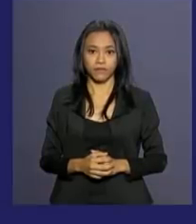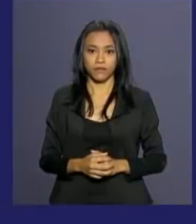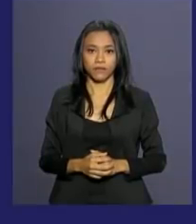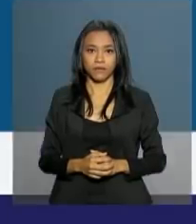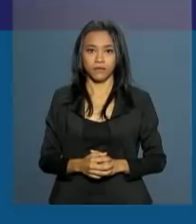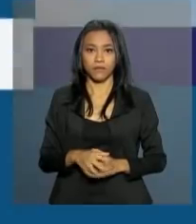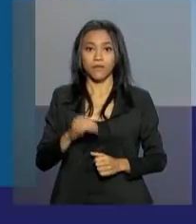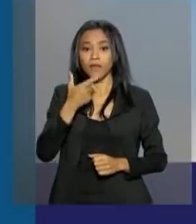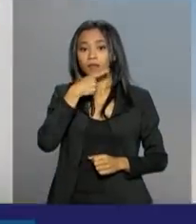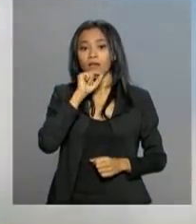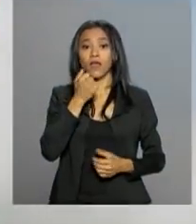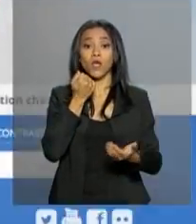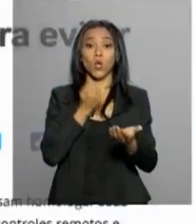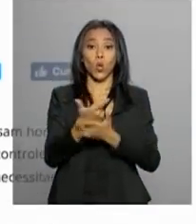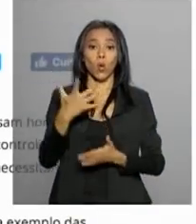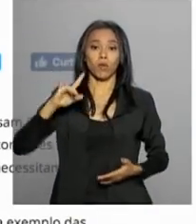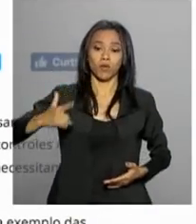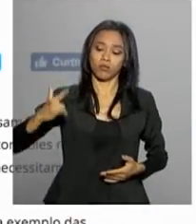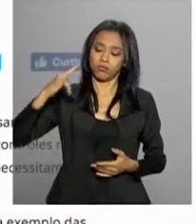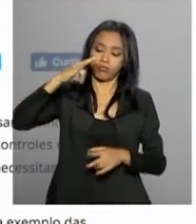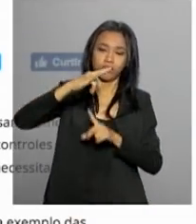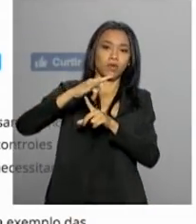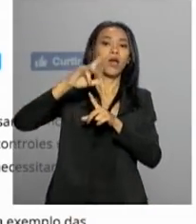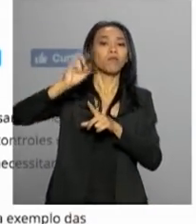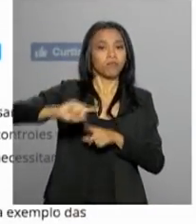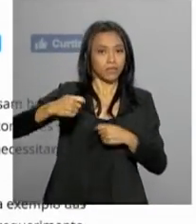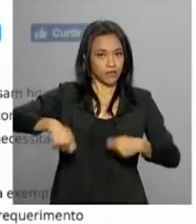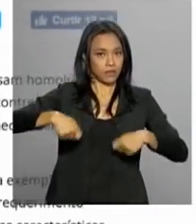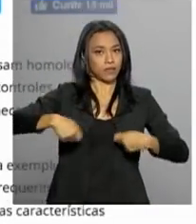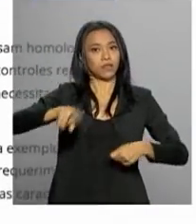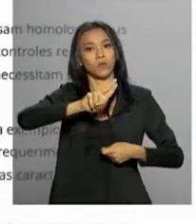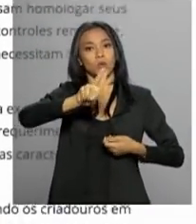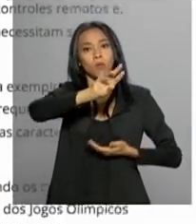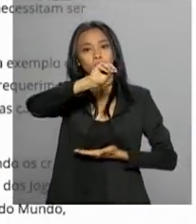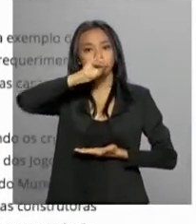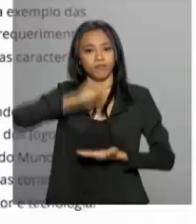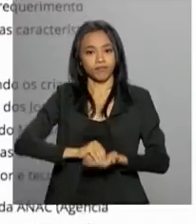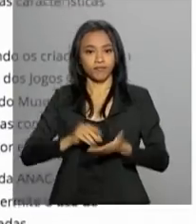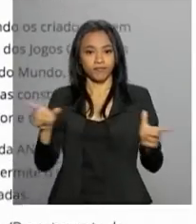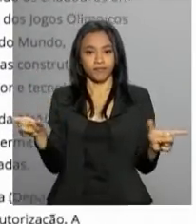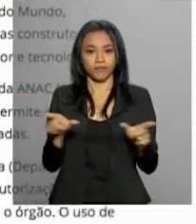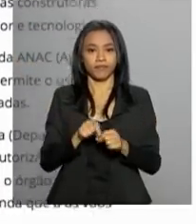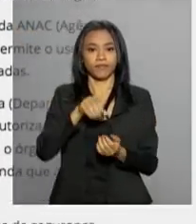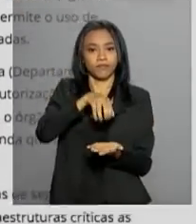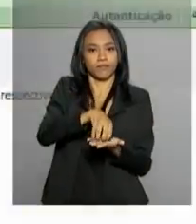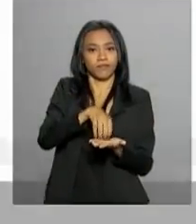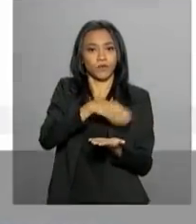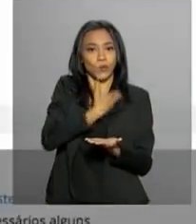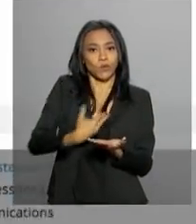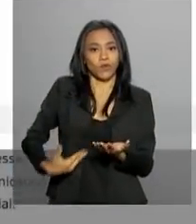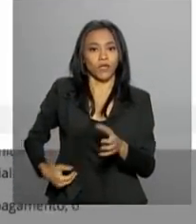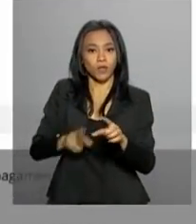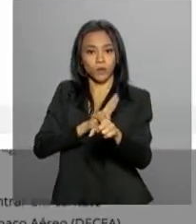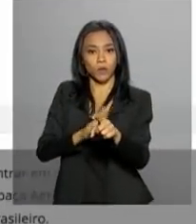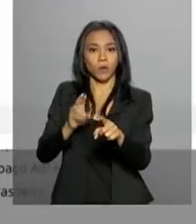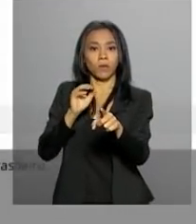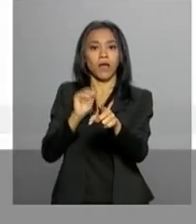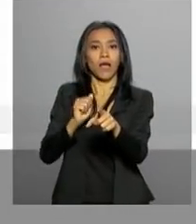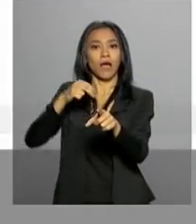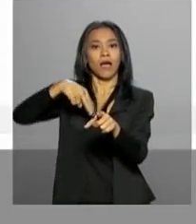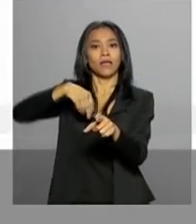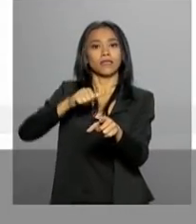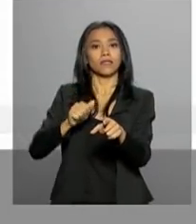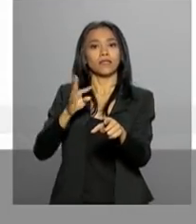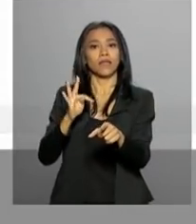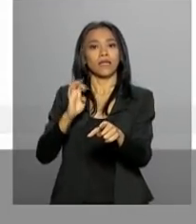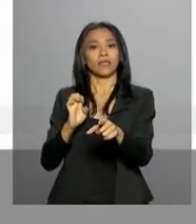Quem compra um drone precisa homologar o aparelho junto à Agência Nacional de Telecomunicações, por causa das transmissões